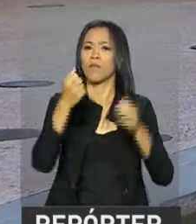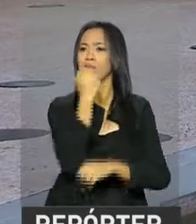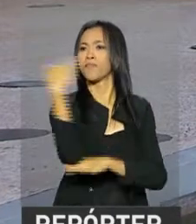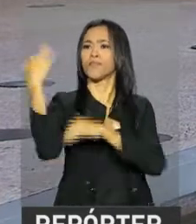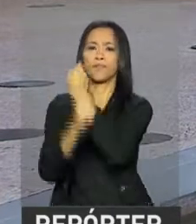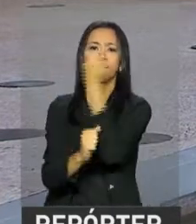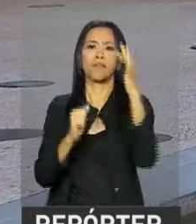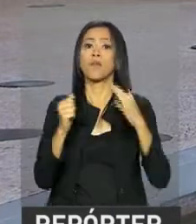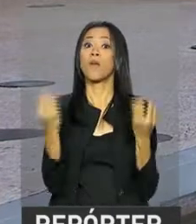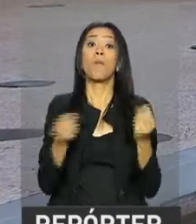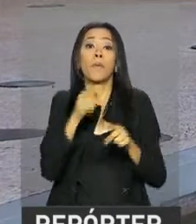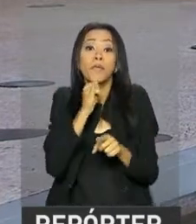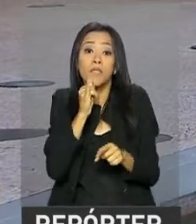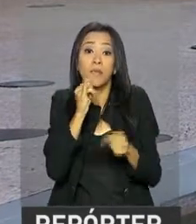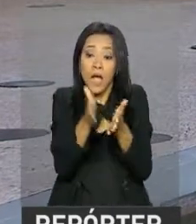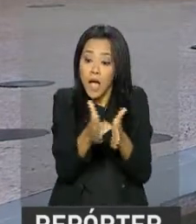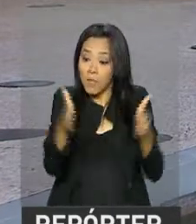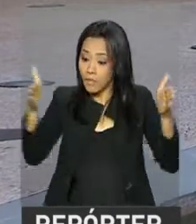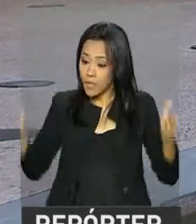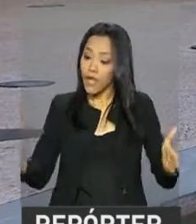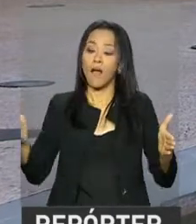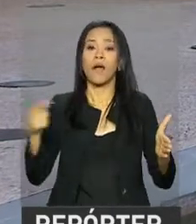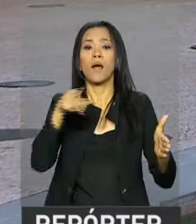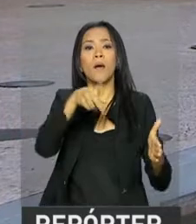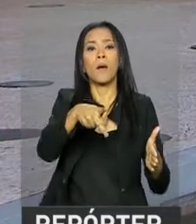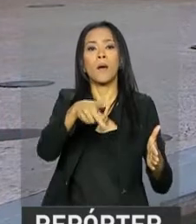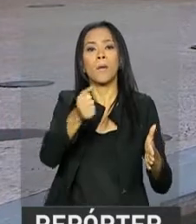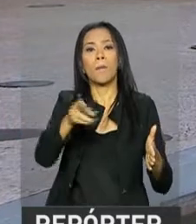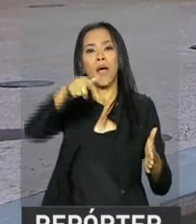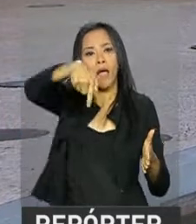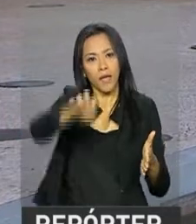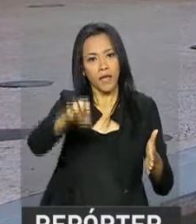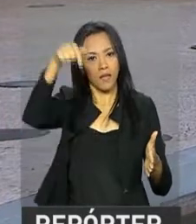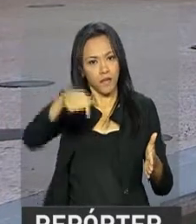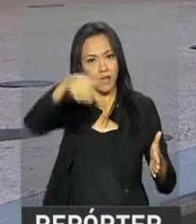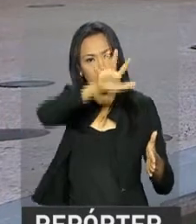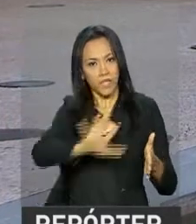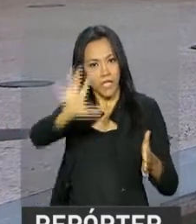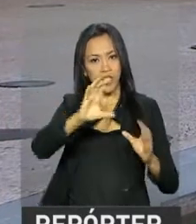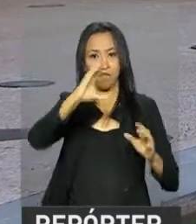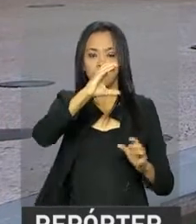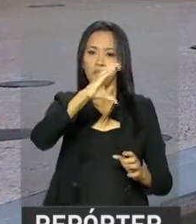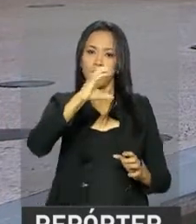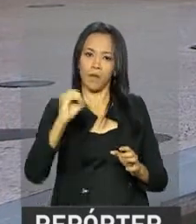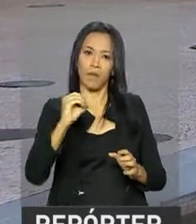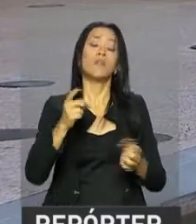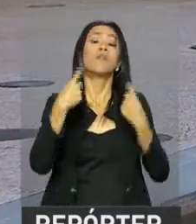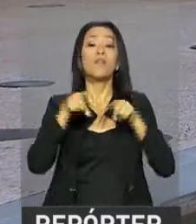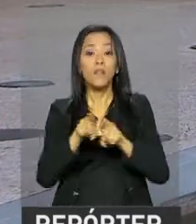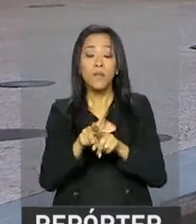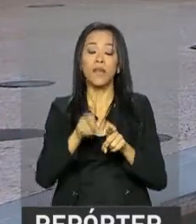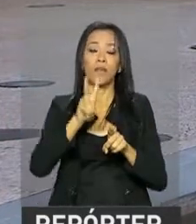ampliação da área de preservação de um parque nacional aqui da região centro-oeste. Também deve ser feito o anúncio de um novo